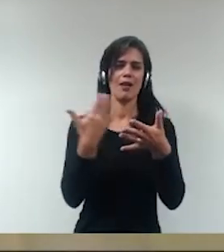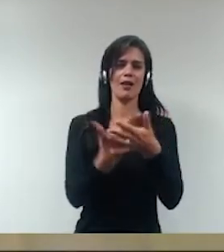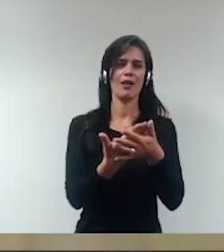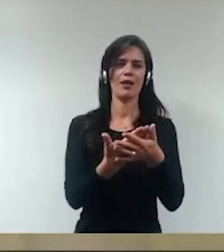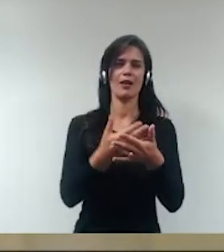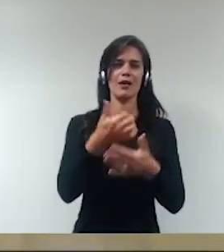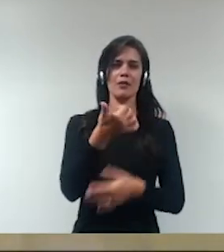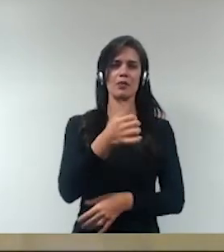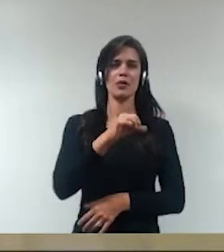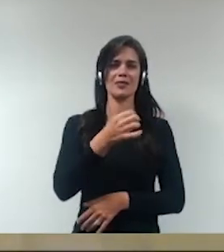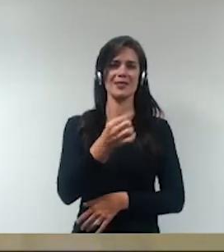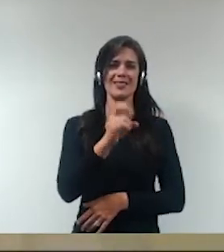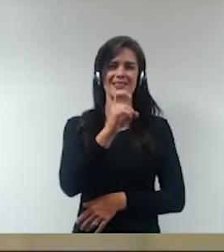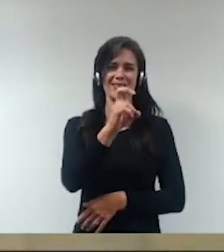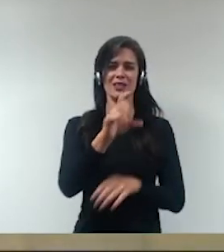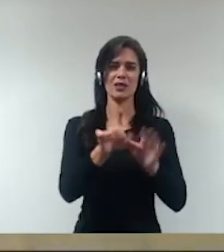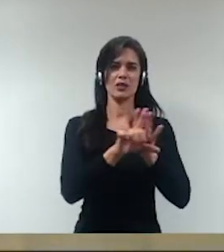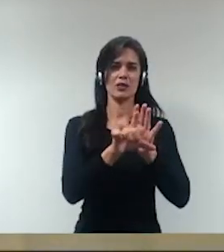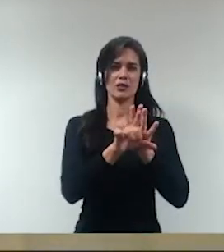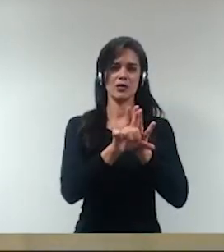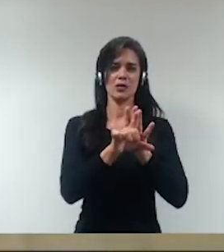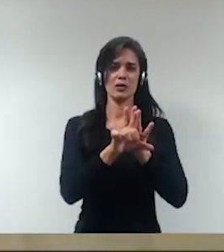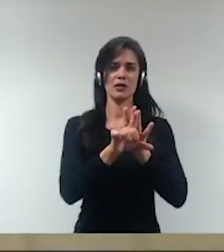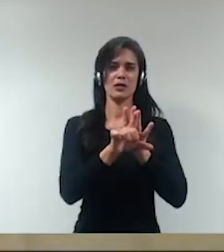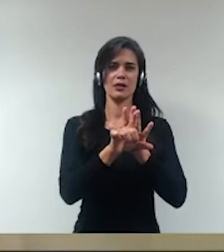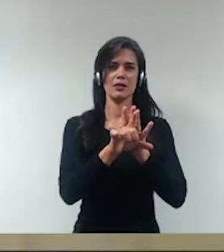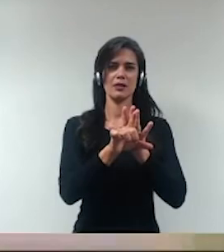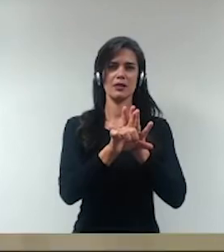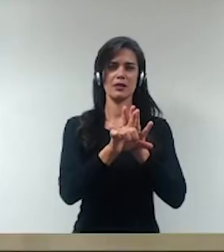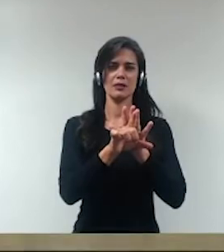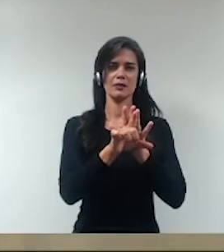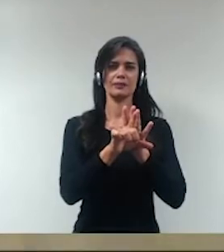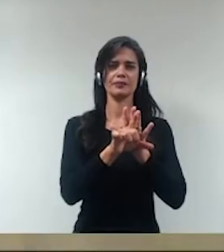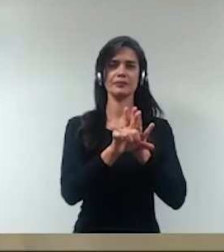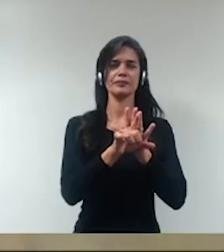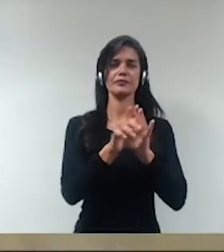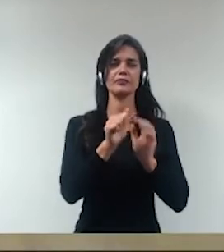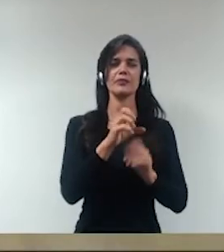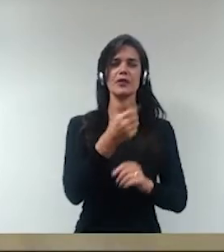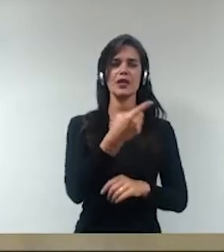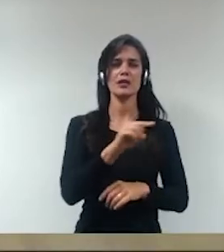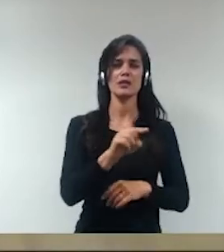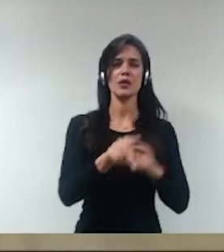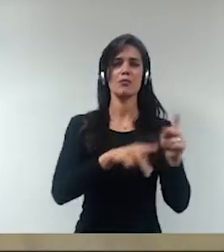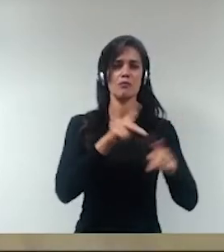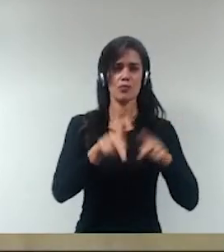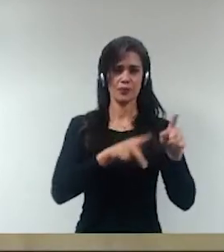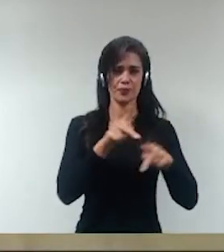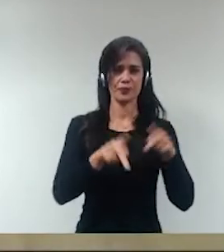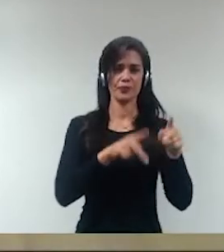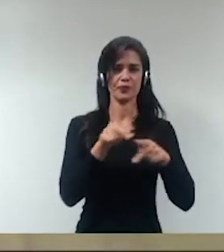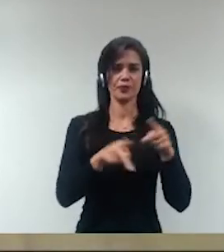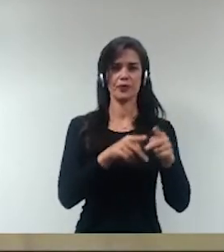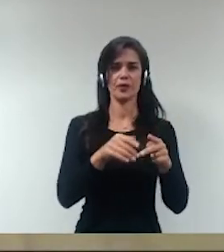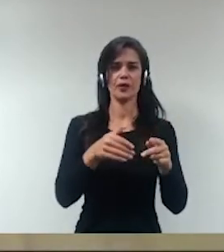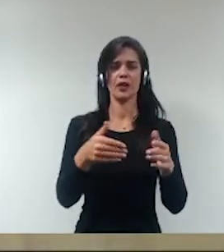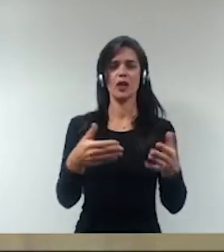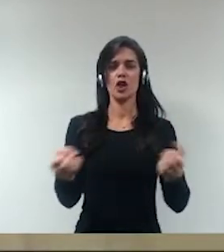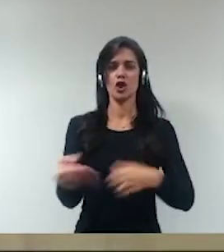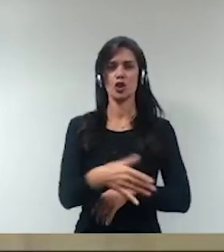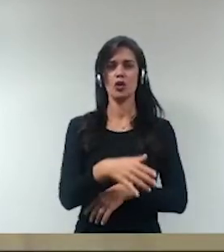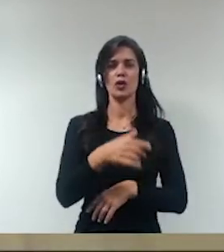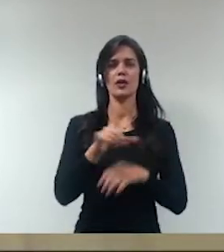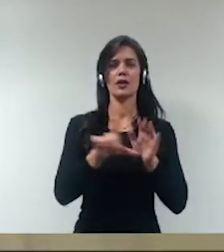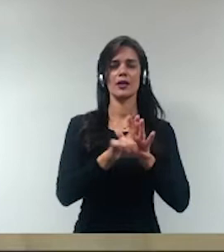em 65, já com a lei da ação popular, e mais recentemente nós tivemos aí a lei